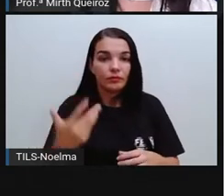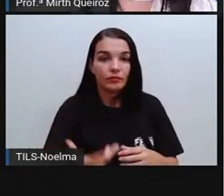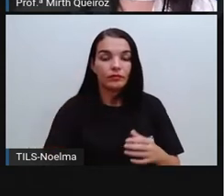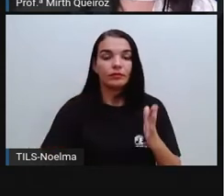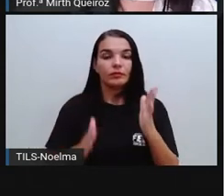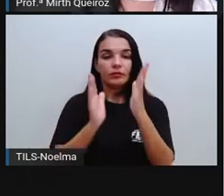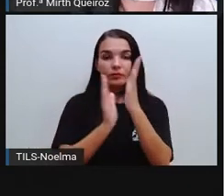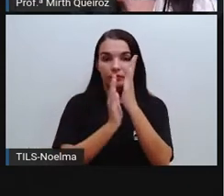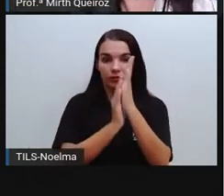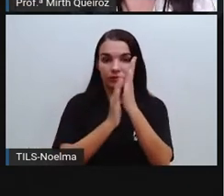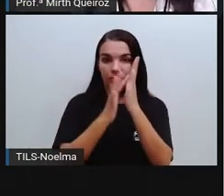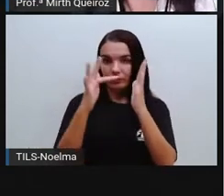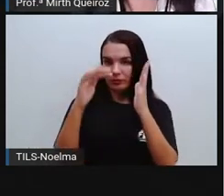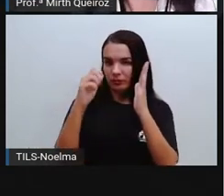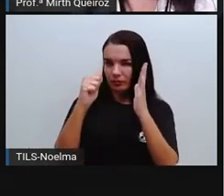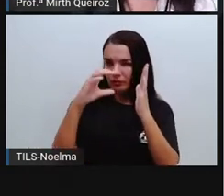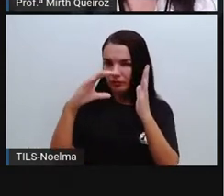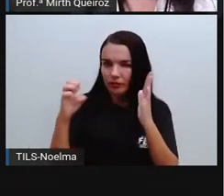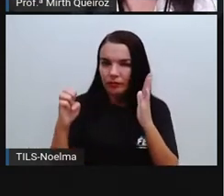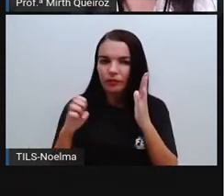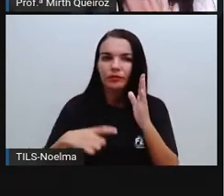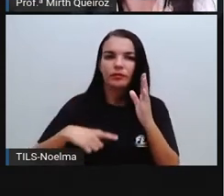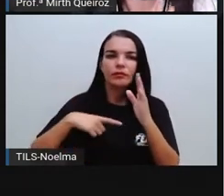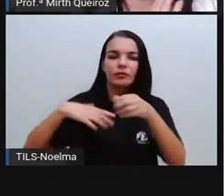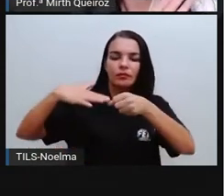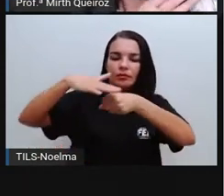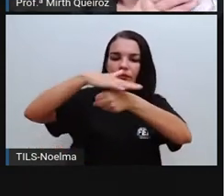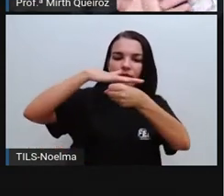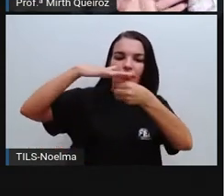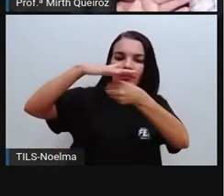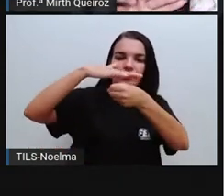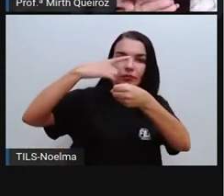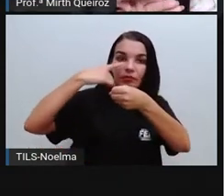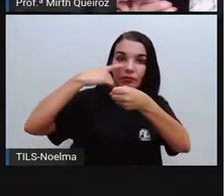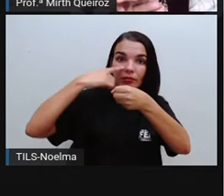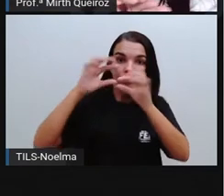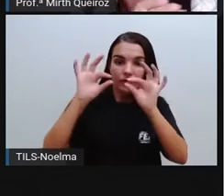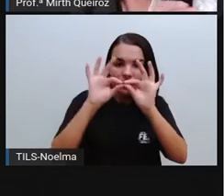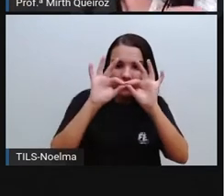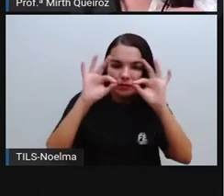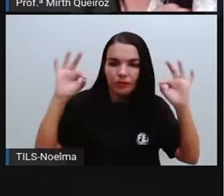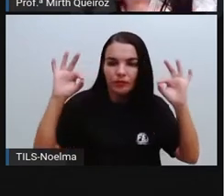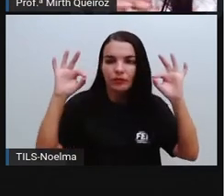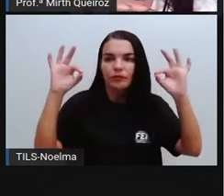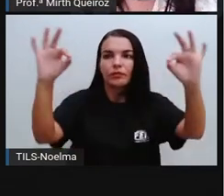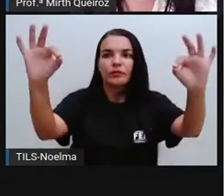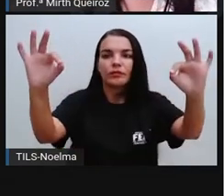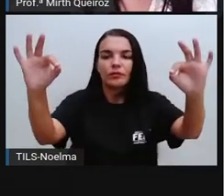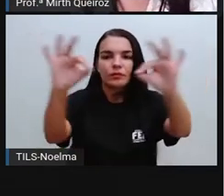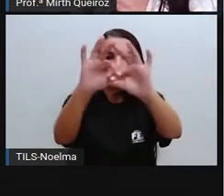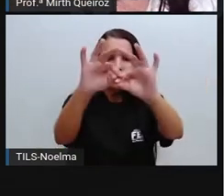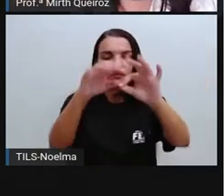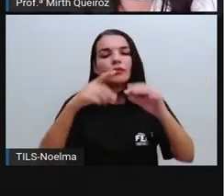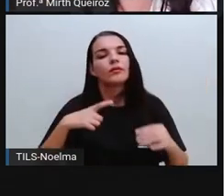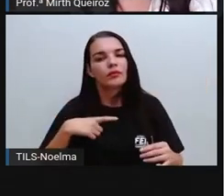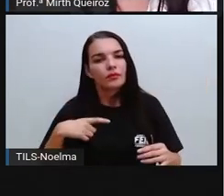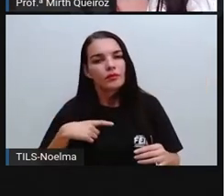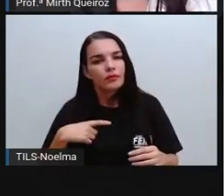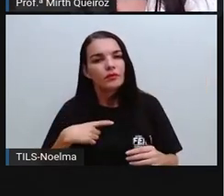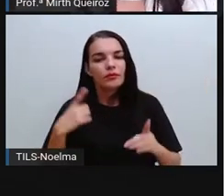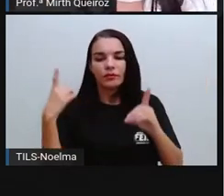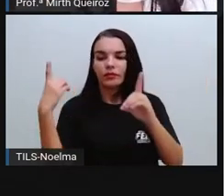exemplo, a superior com a lateral, ela se encontra, né? E essa reta que faz o